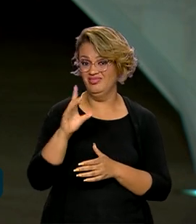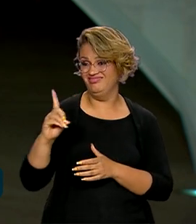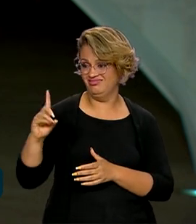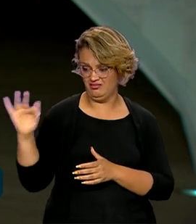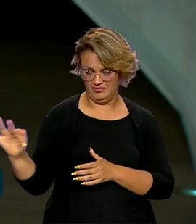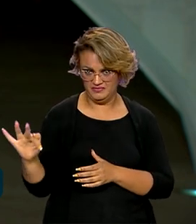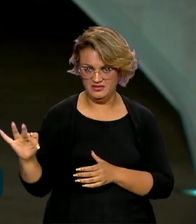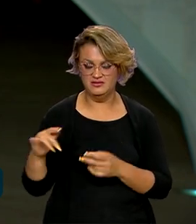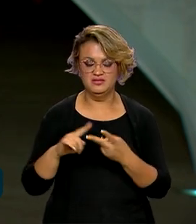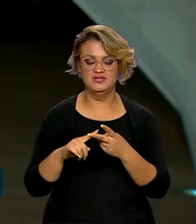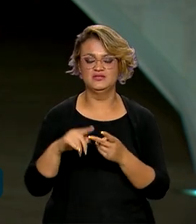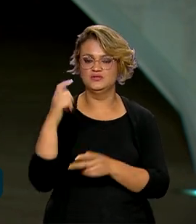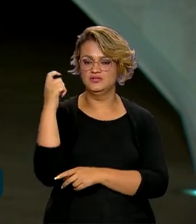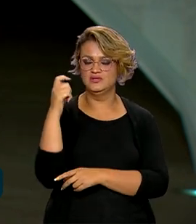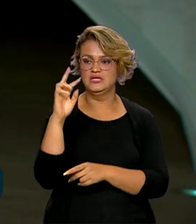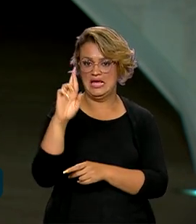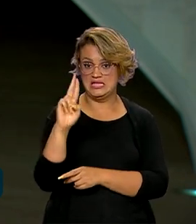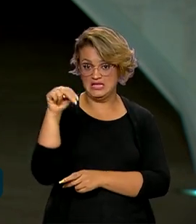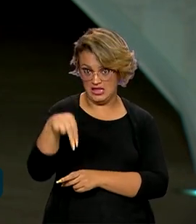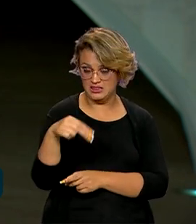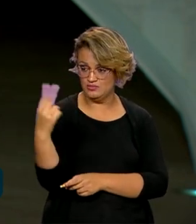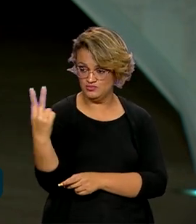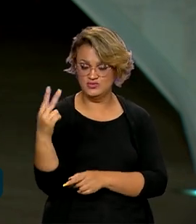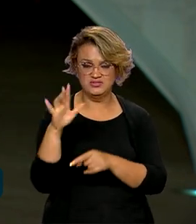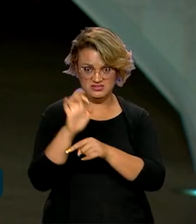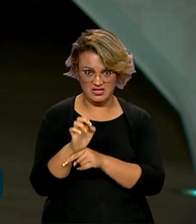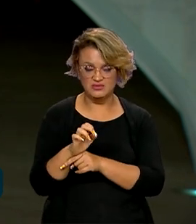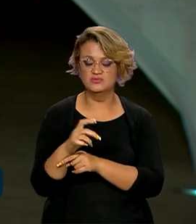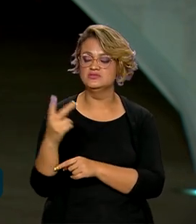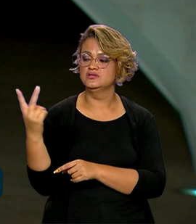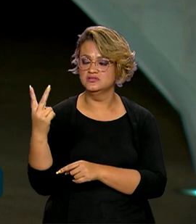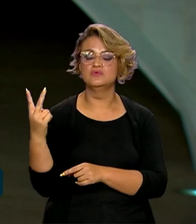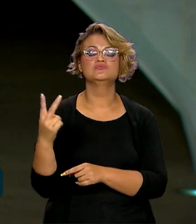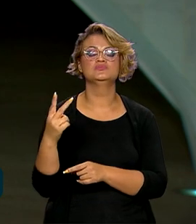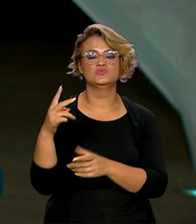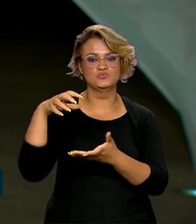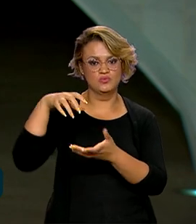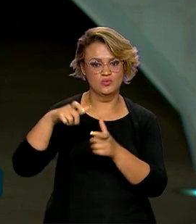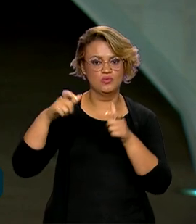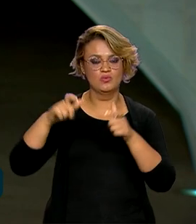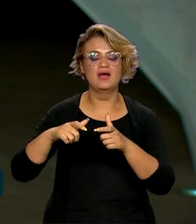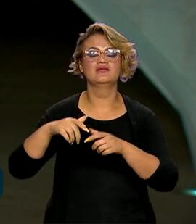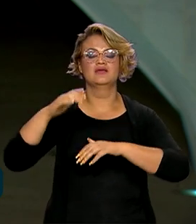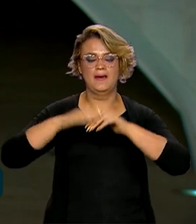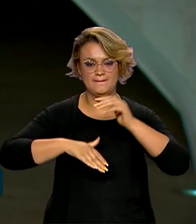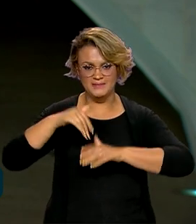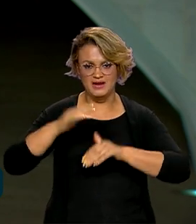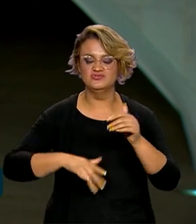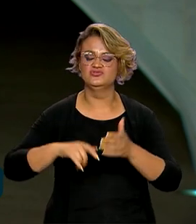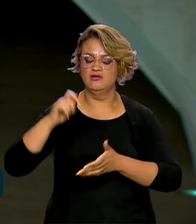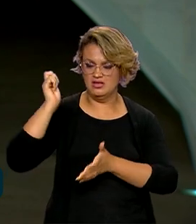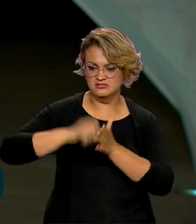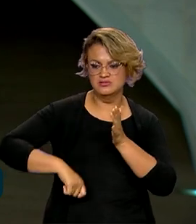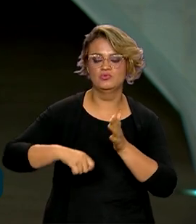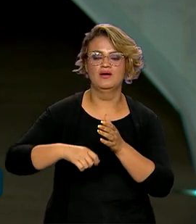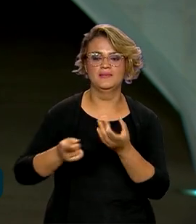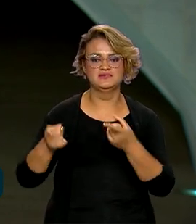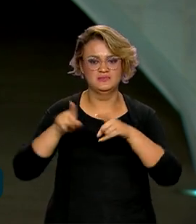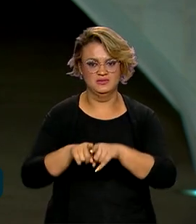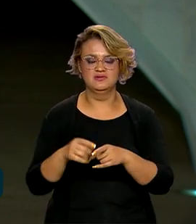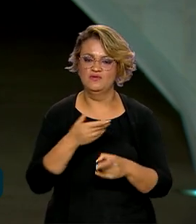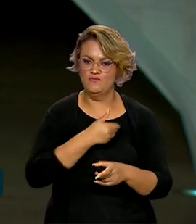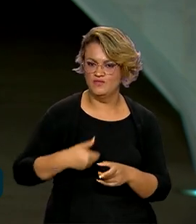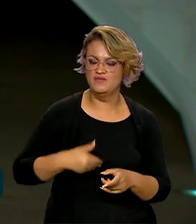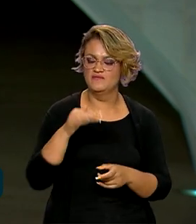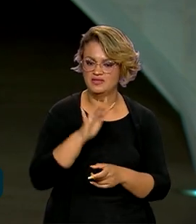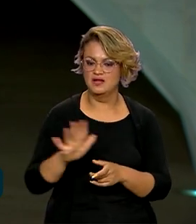Federal e o Rio Grande do Norte foram as duas primeiras unidades da federação a assinar, então, a parceria com o governo